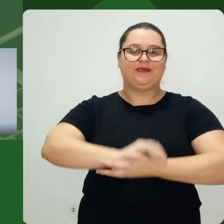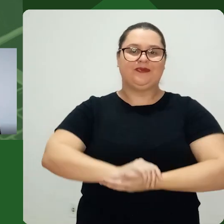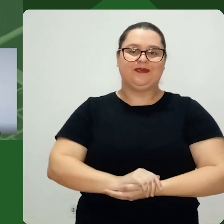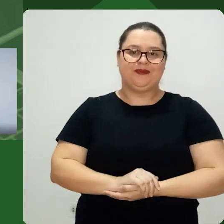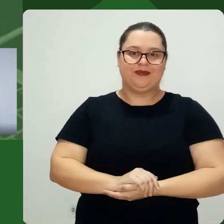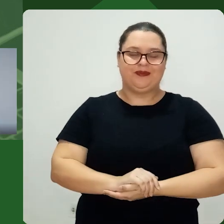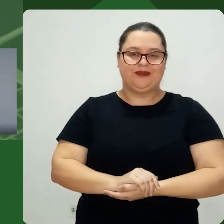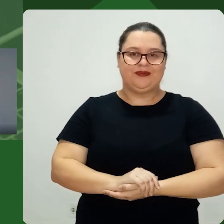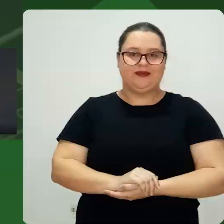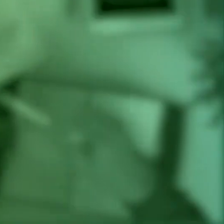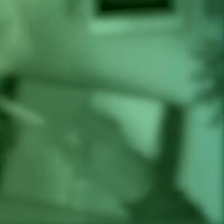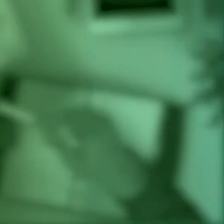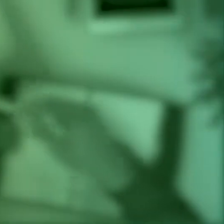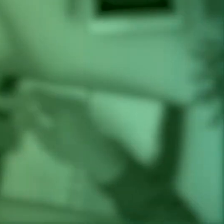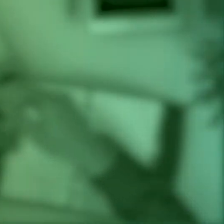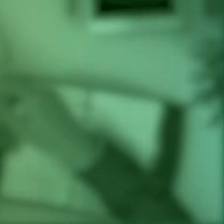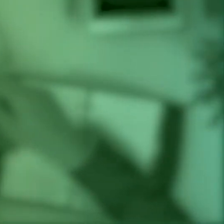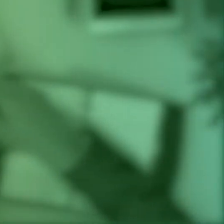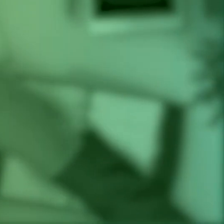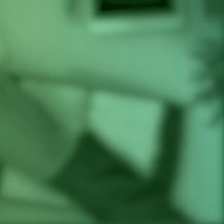produto E não o do concorrente